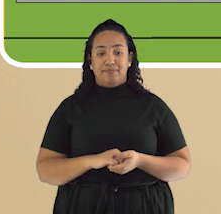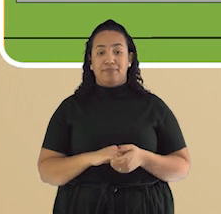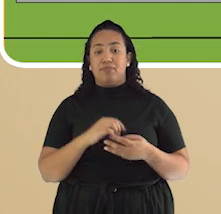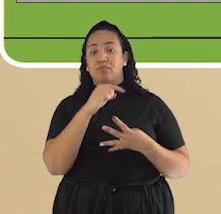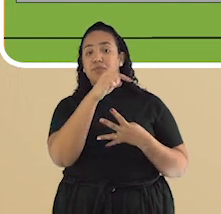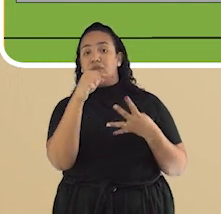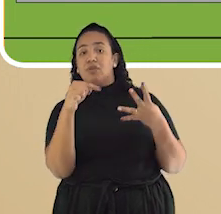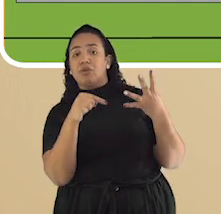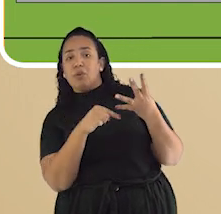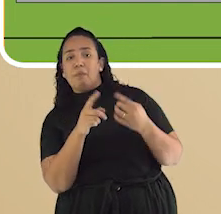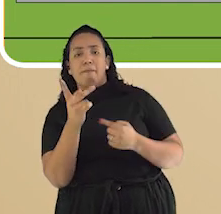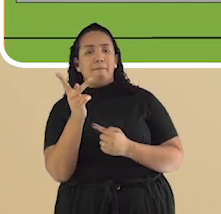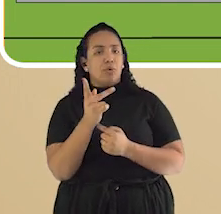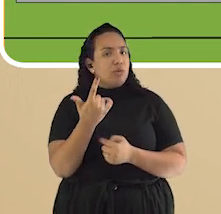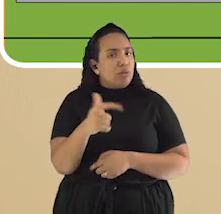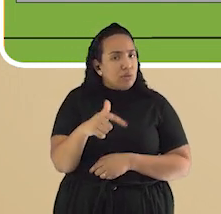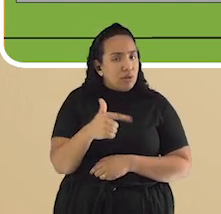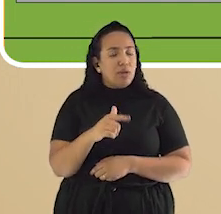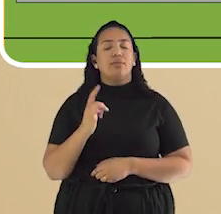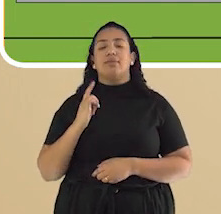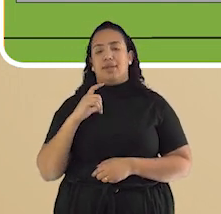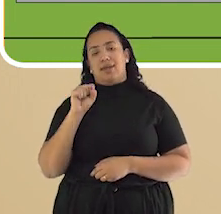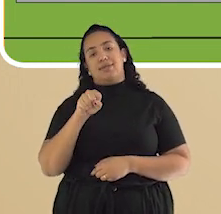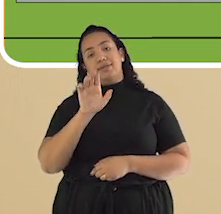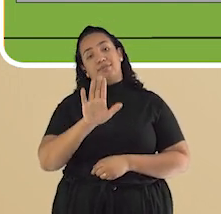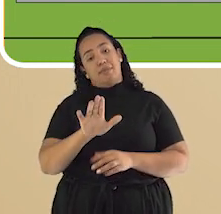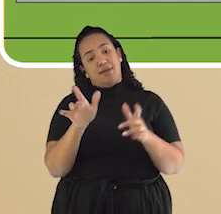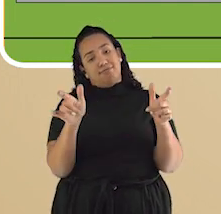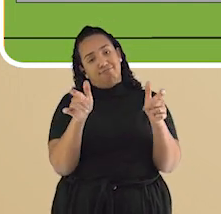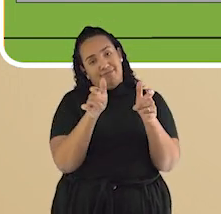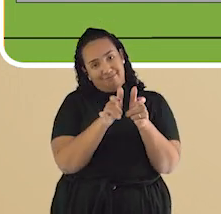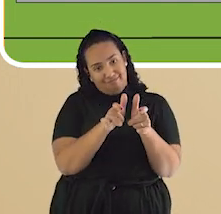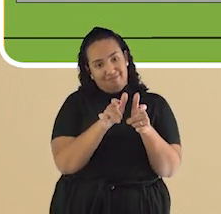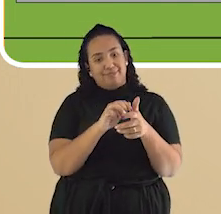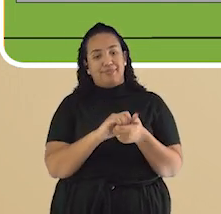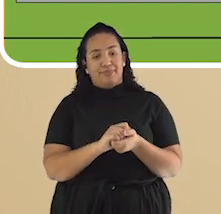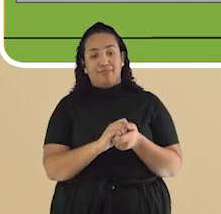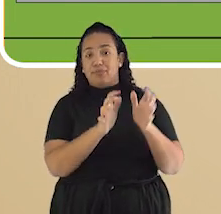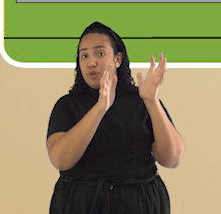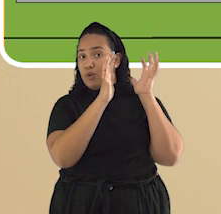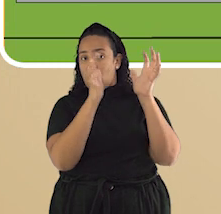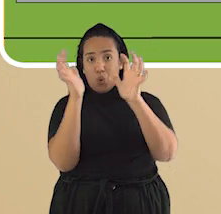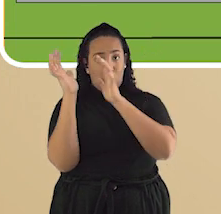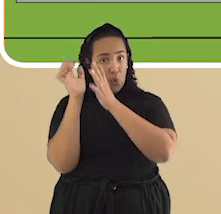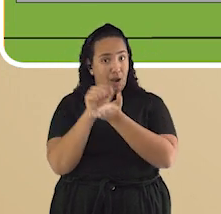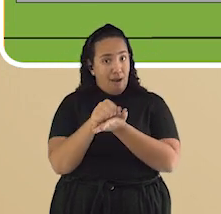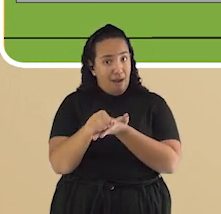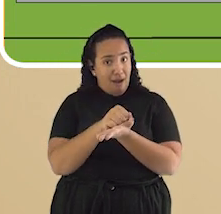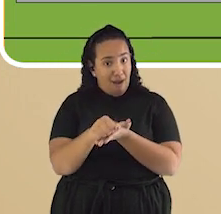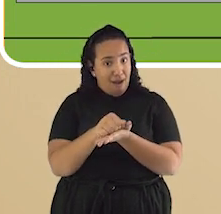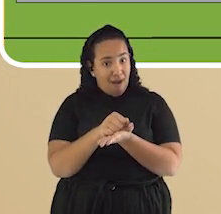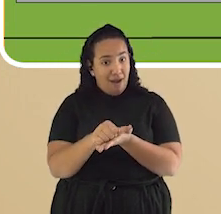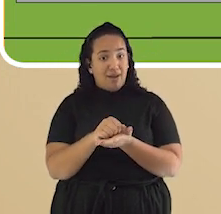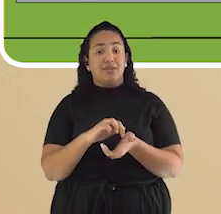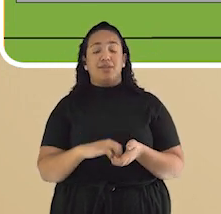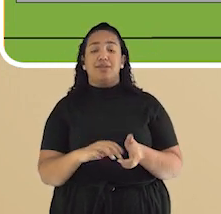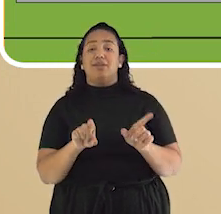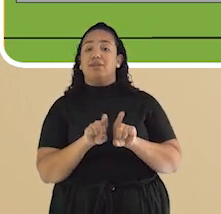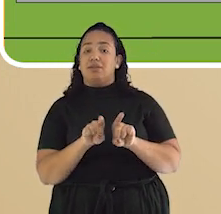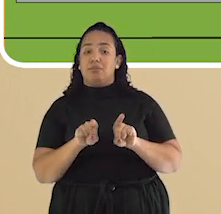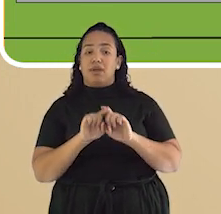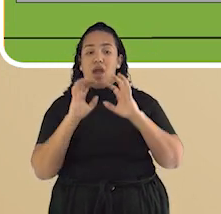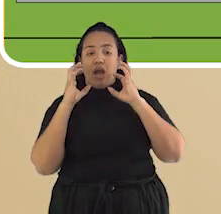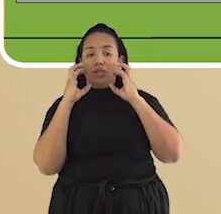têm proteínas, professor? Sim, eles têm, sim, mas em menores quantidades. A cocada vem do coco, enquanto a pamonha e o cuscuz vem do milho.